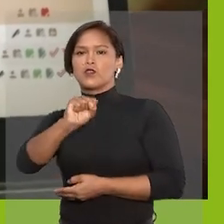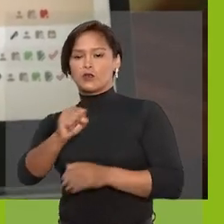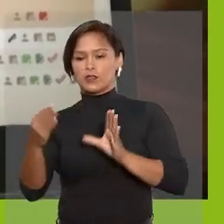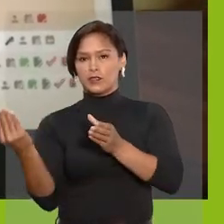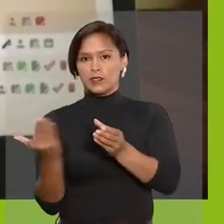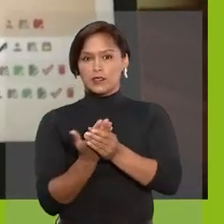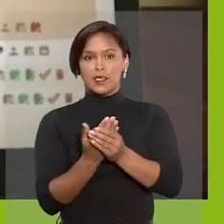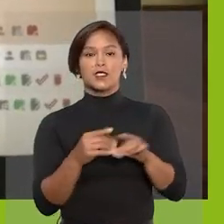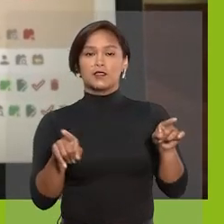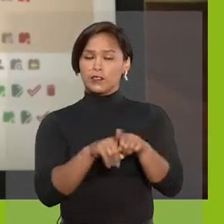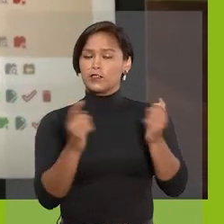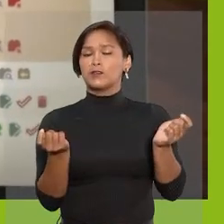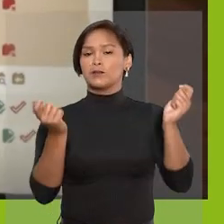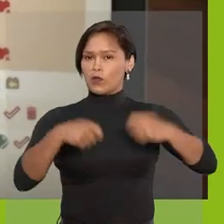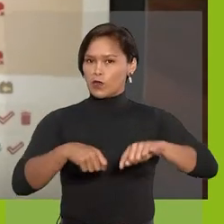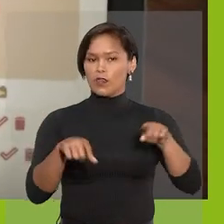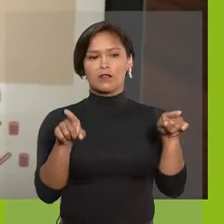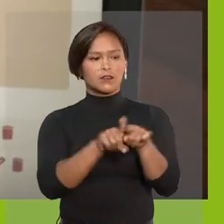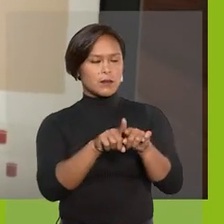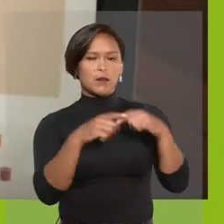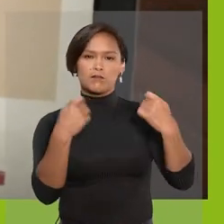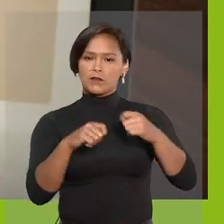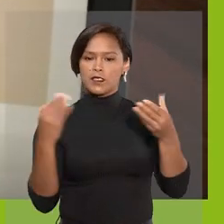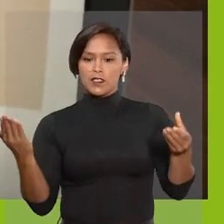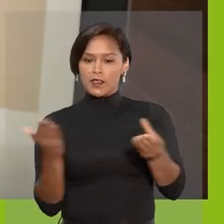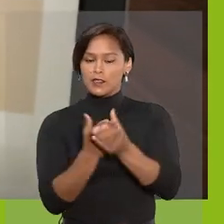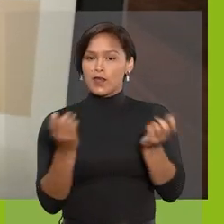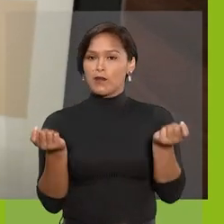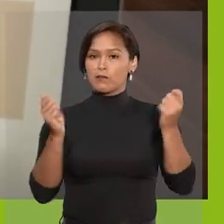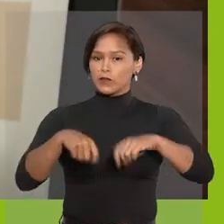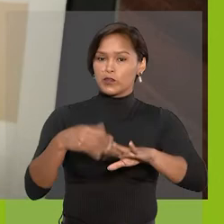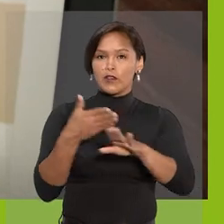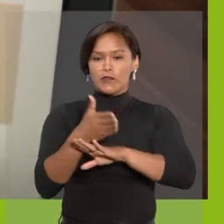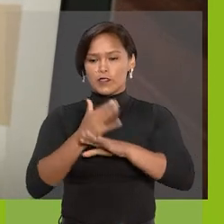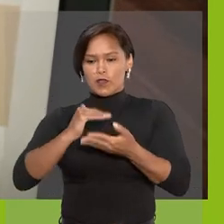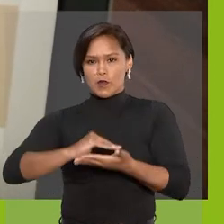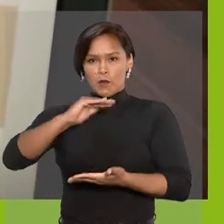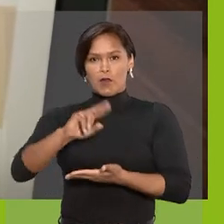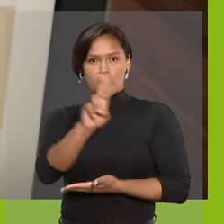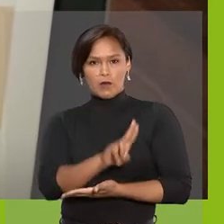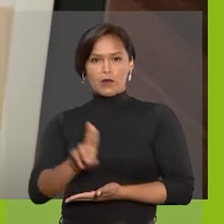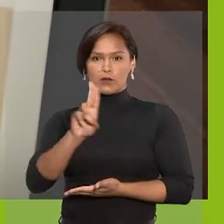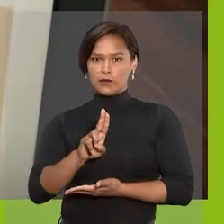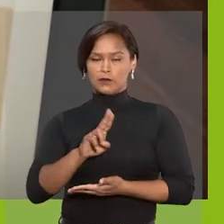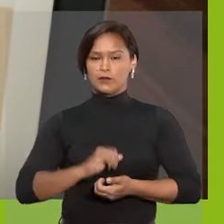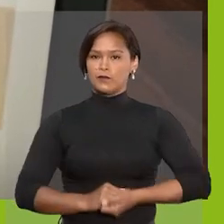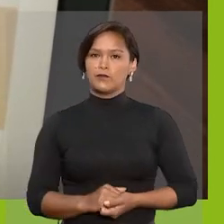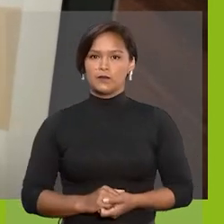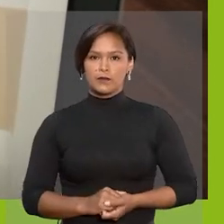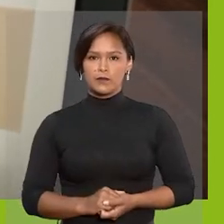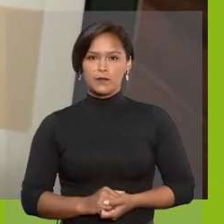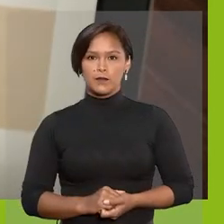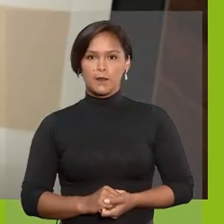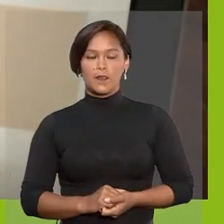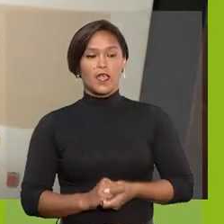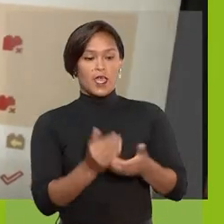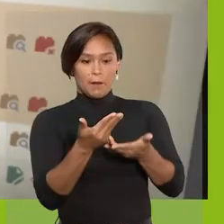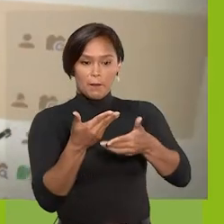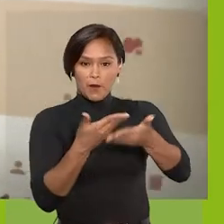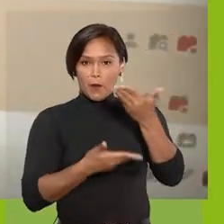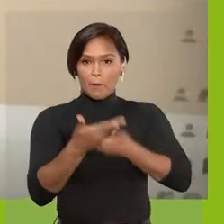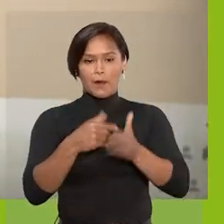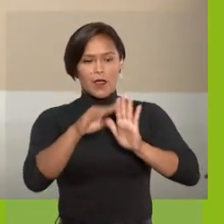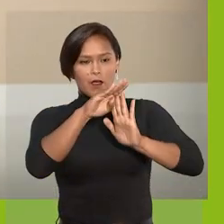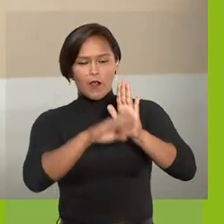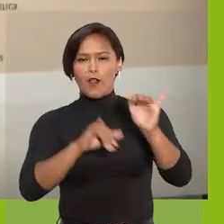ícones disponíveis também dependem da ação permitida no bloco no momento do uso. Por meio destes